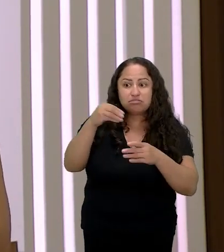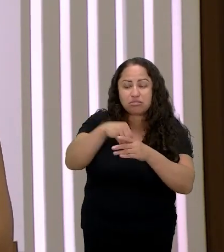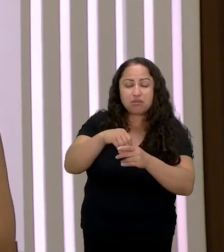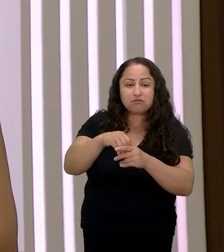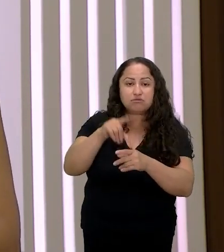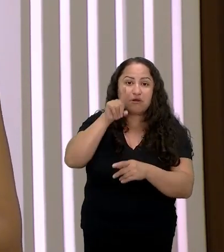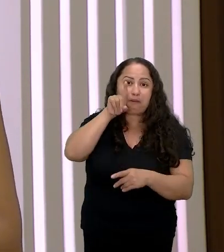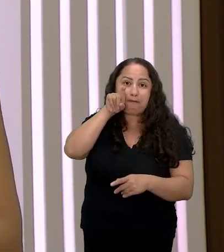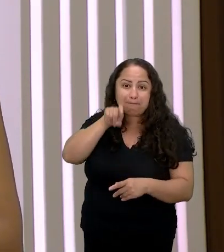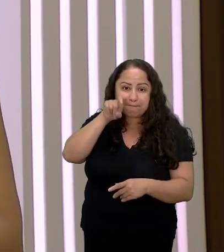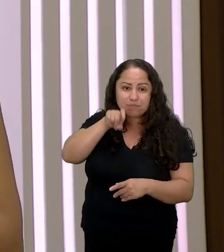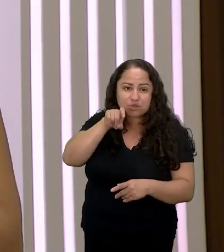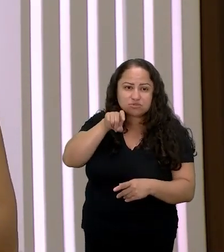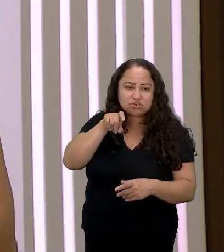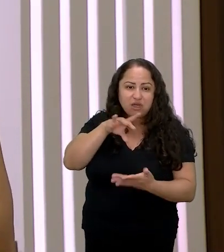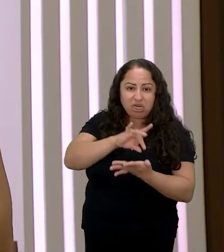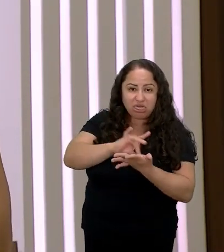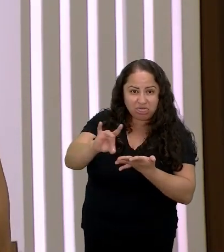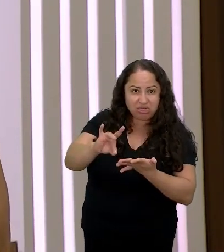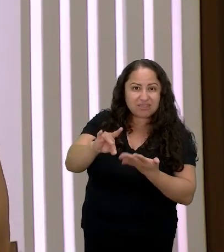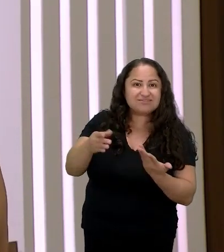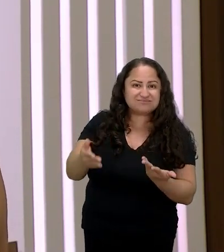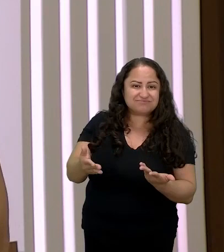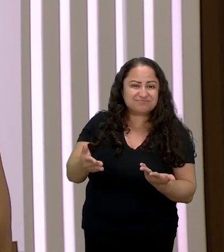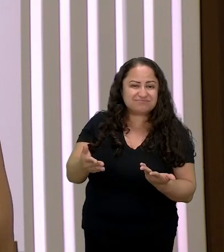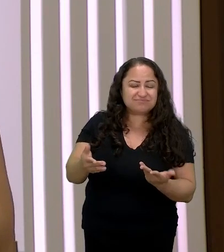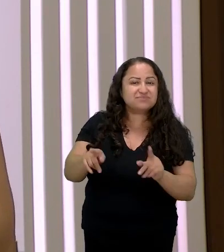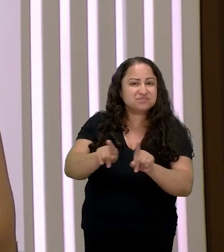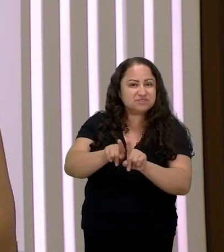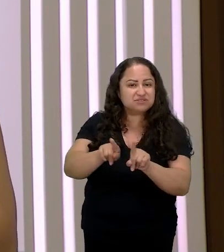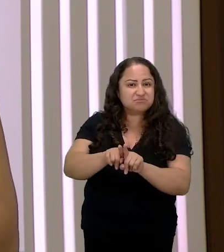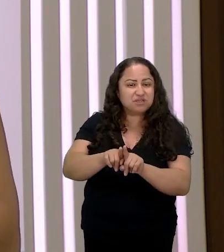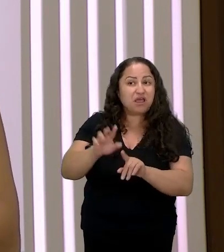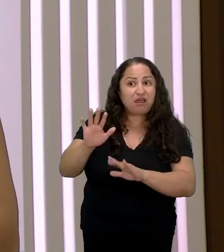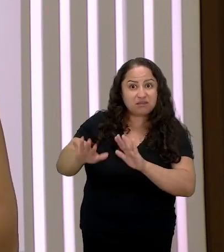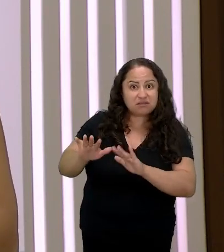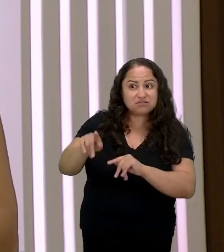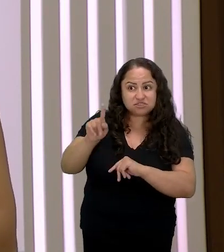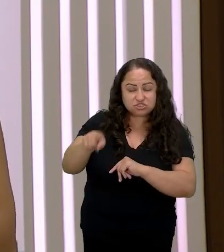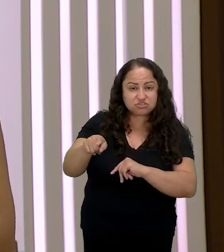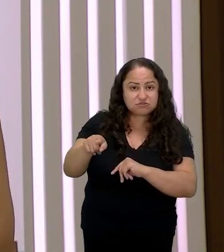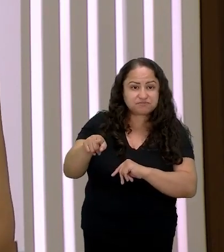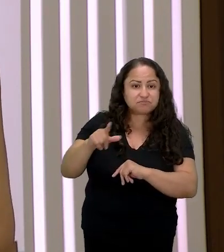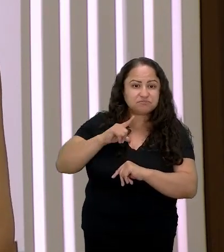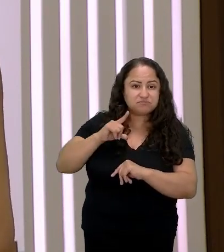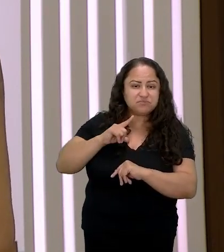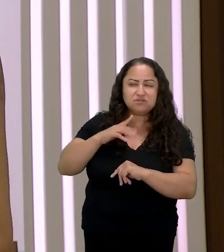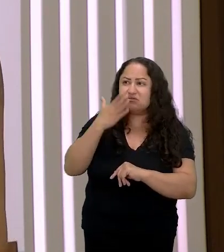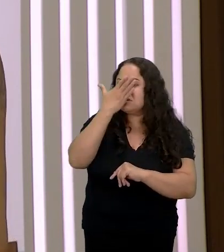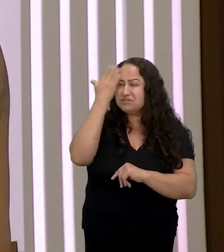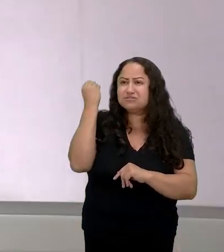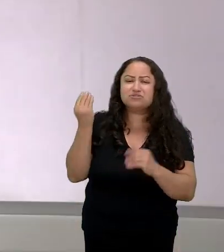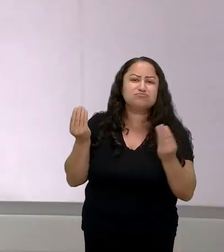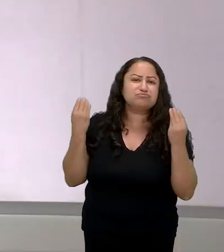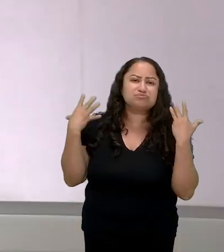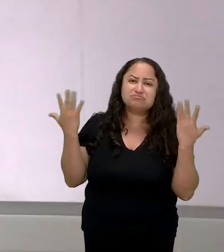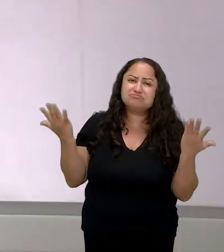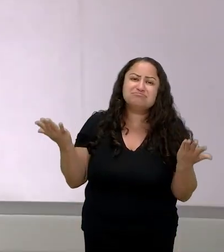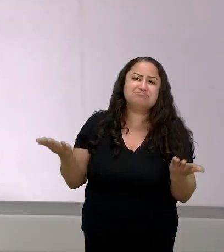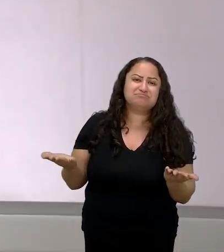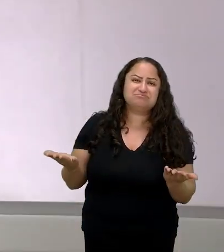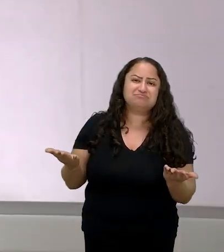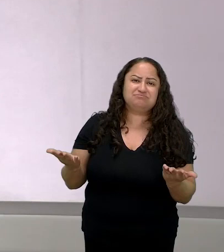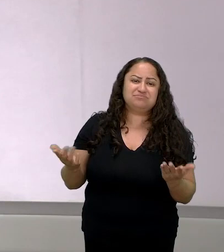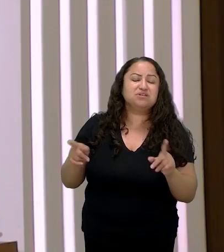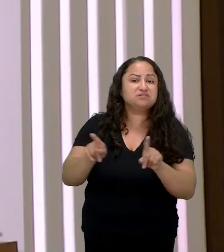ela foi minimizada né até entre aqueles que foram condenados ela foi meio que esquecida deixada de lado porque